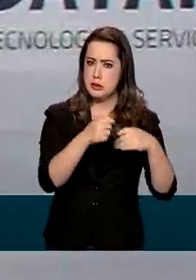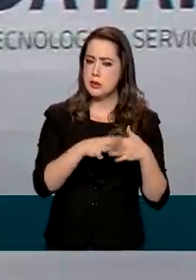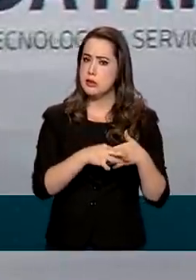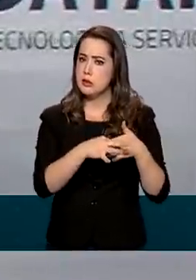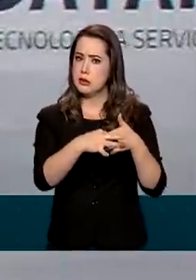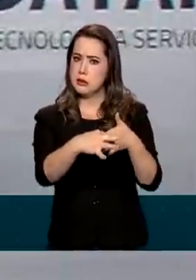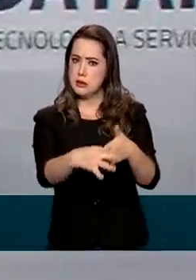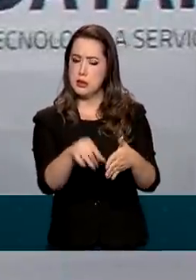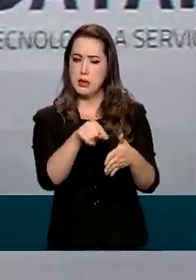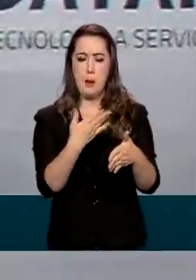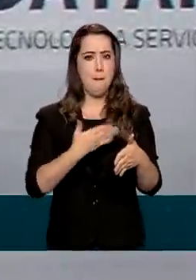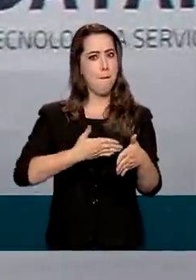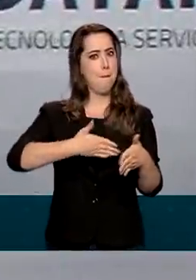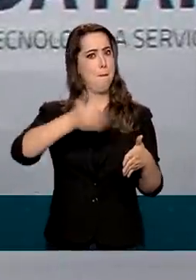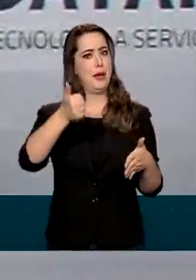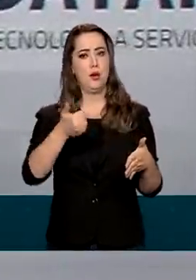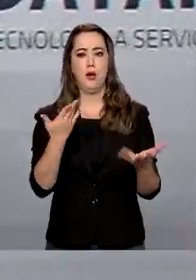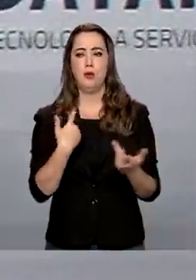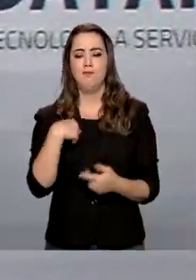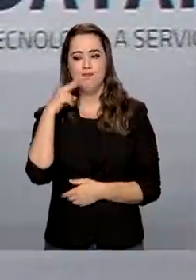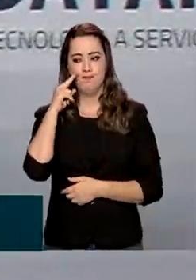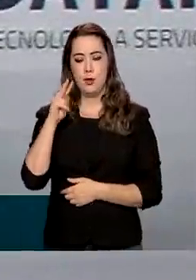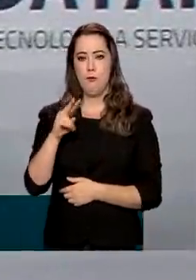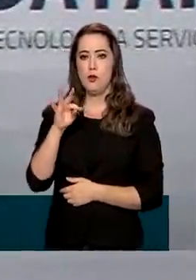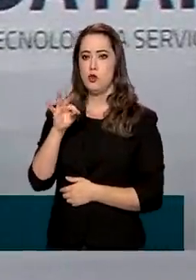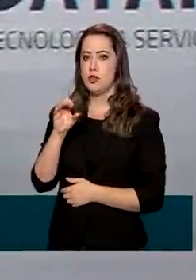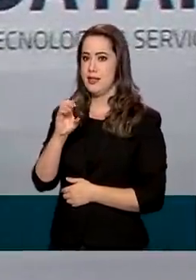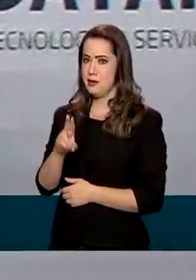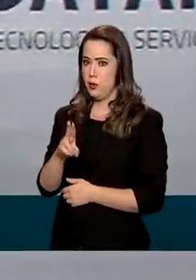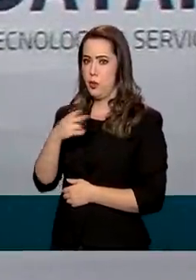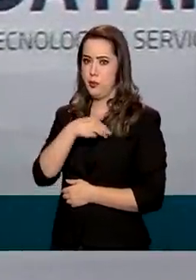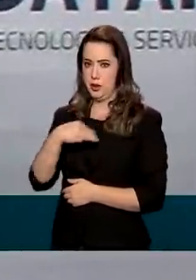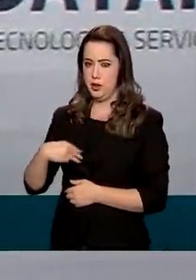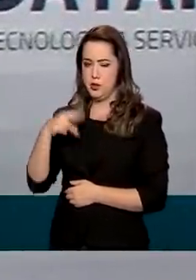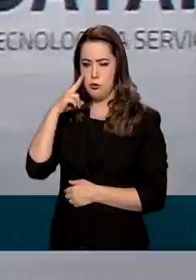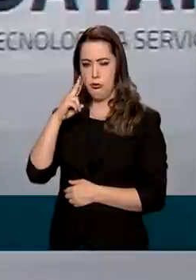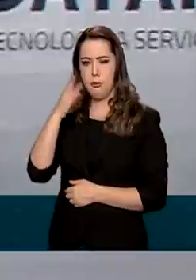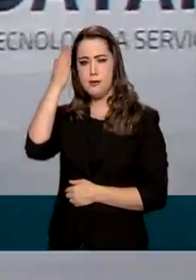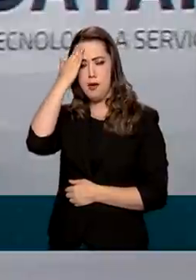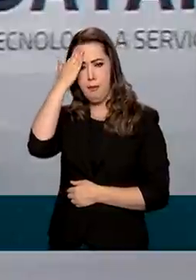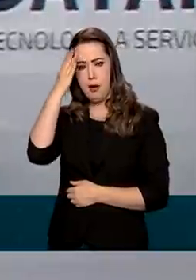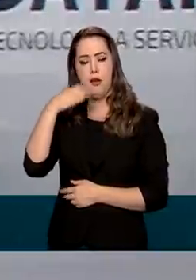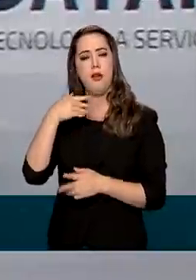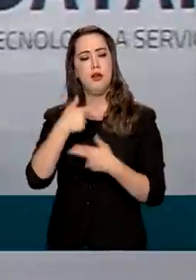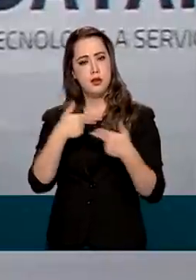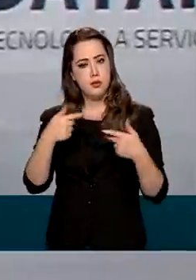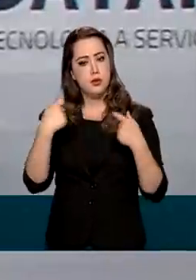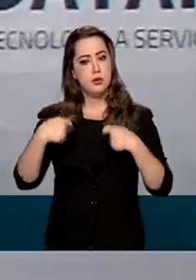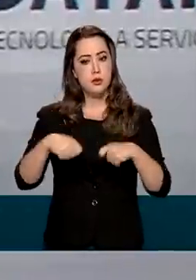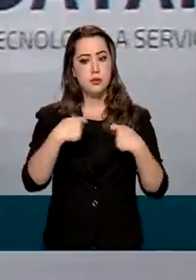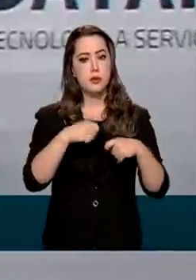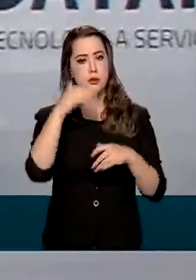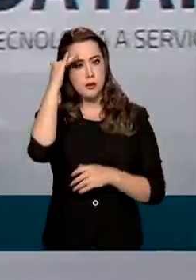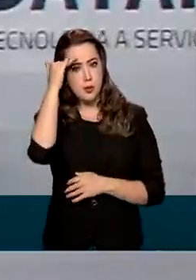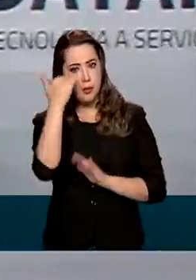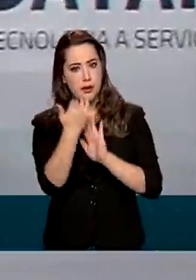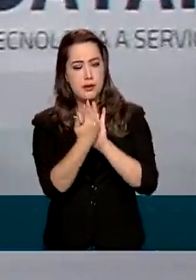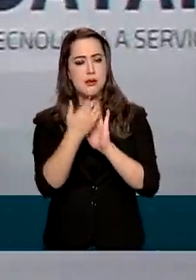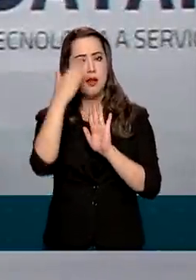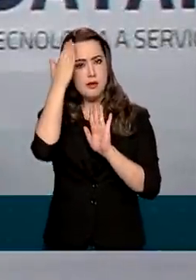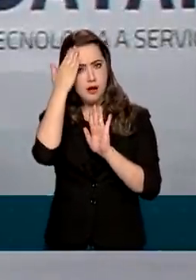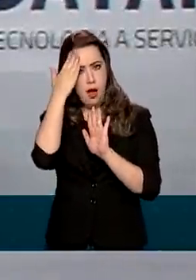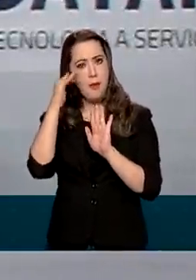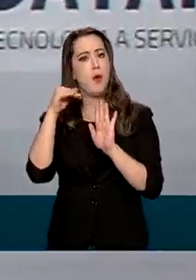que é muito mais gratificante, imagino, para o ministro do TCU saber que as coisas estão sendo feitas da maneira como deveriam, do que só